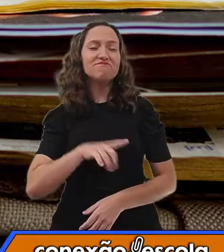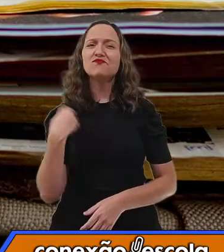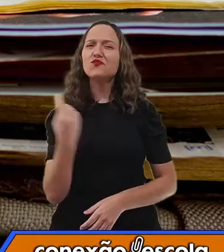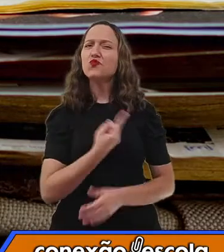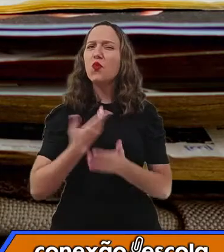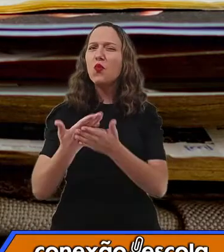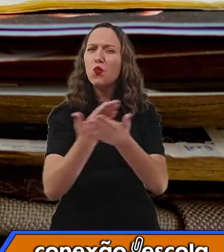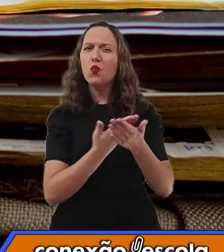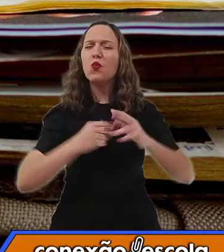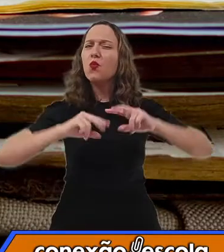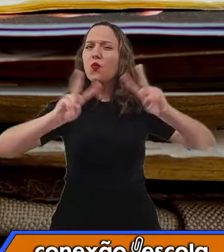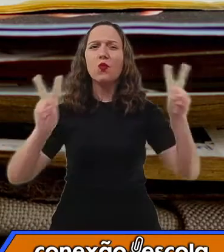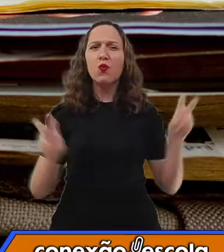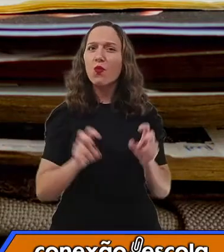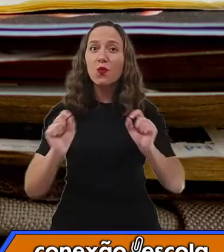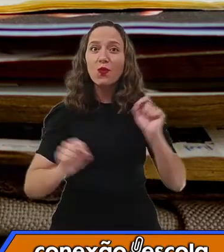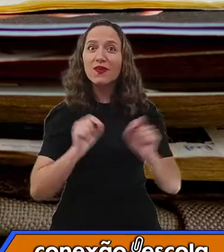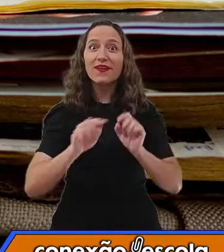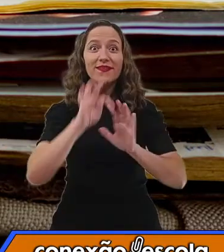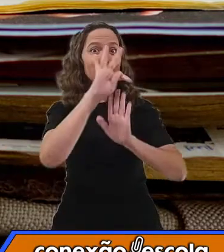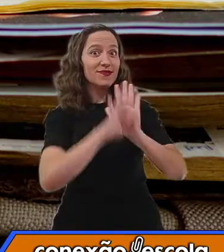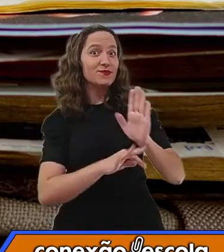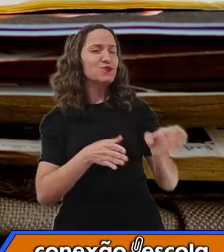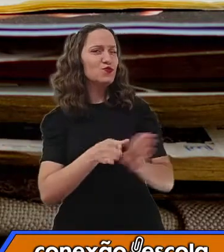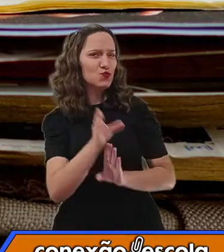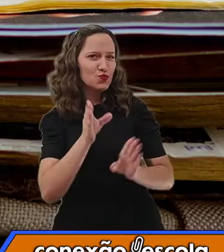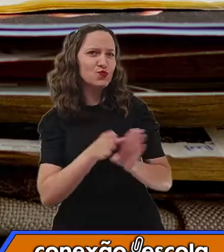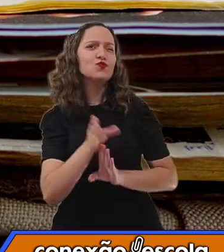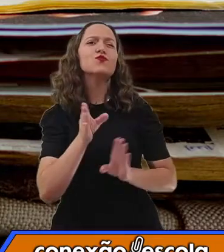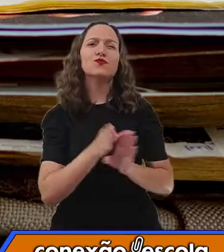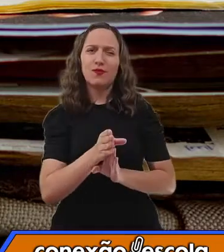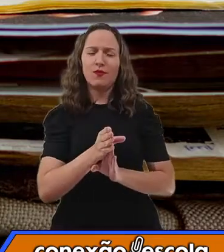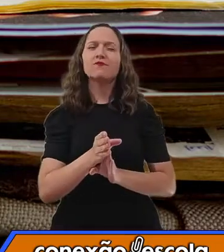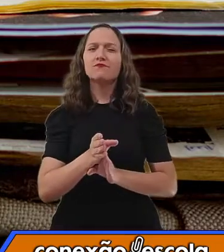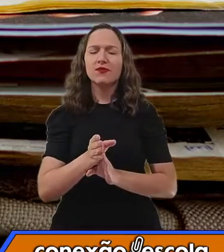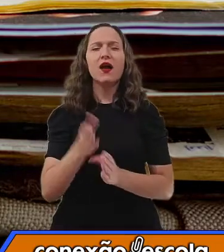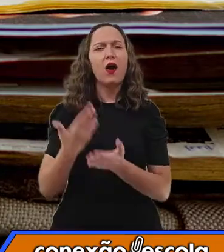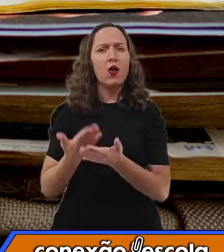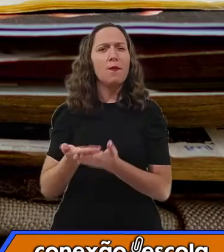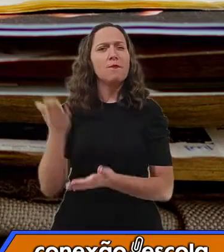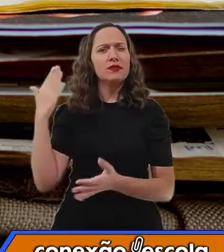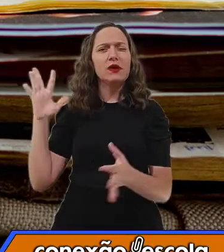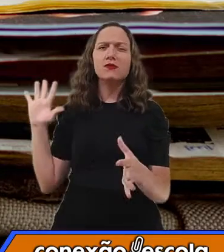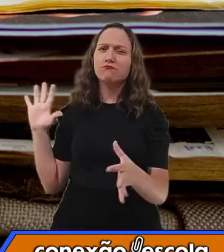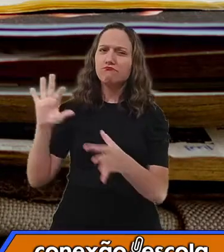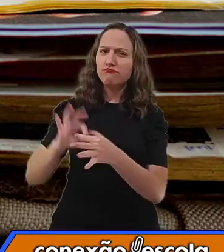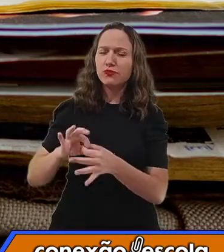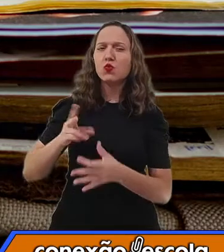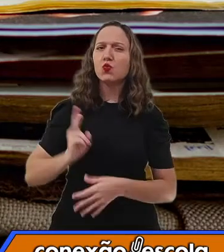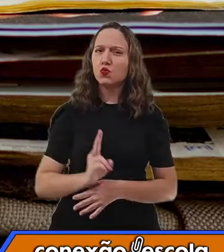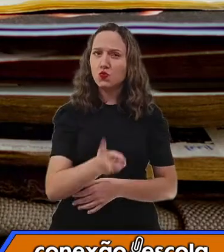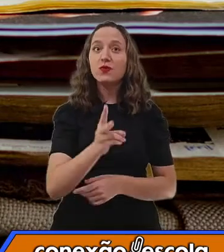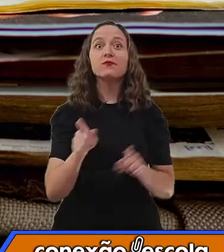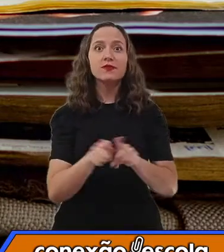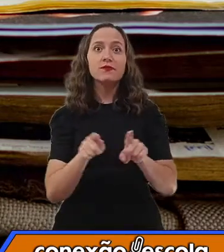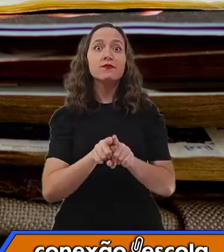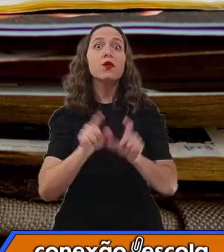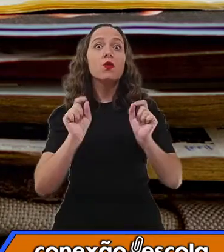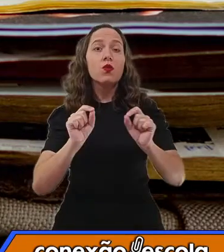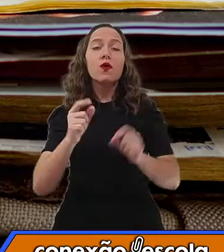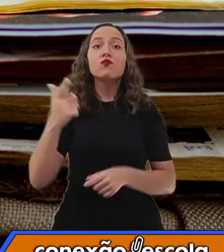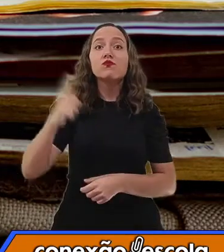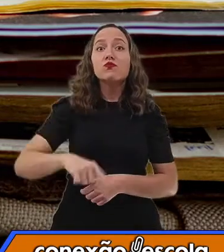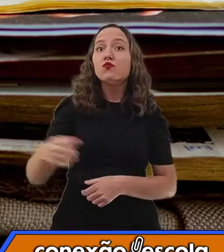falar sobre textos instrucionais, continuar, né? E vamos acrescentar um tipo de texto